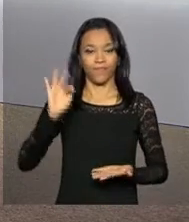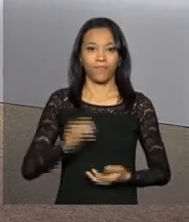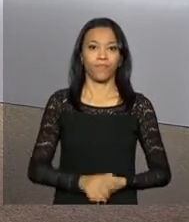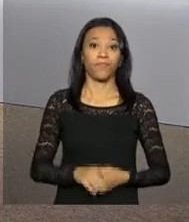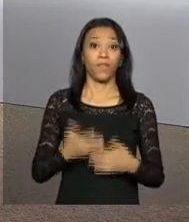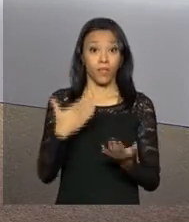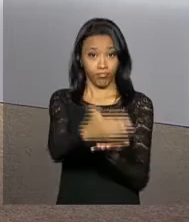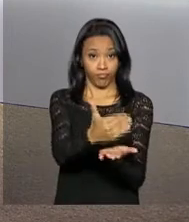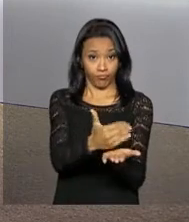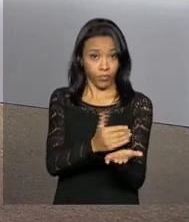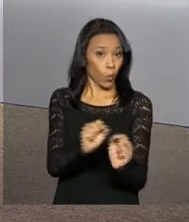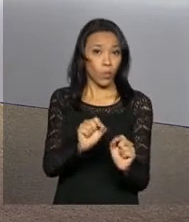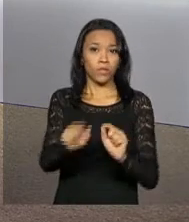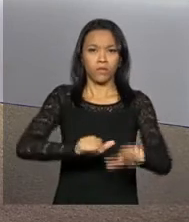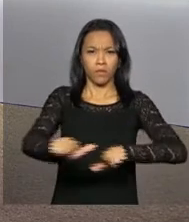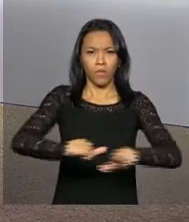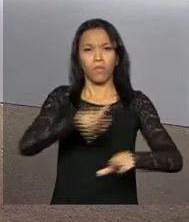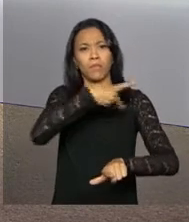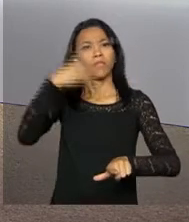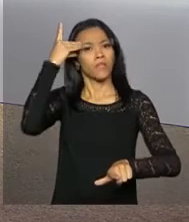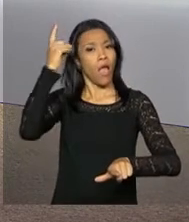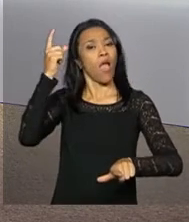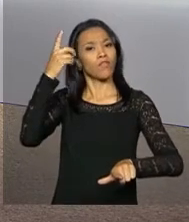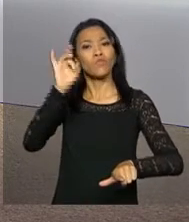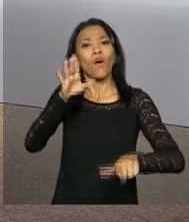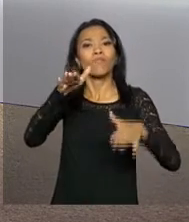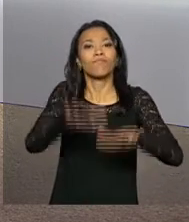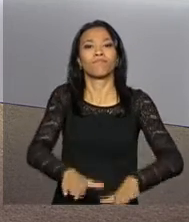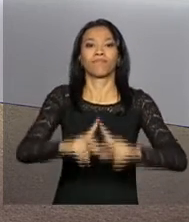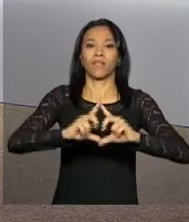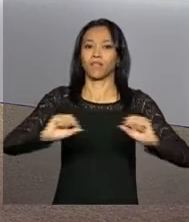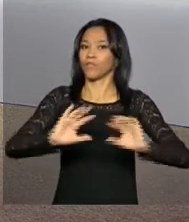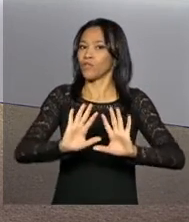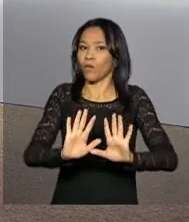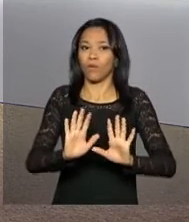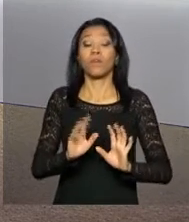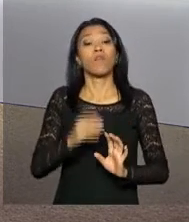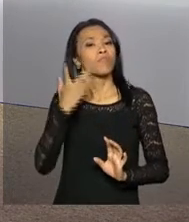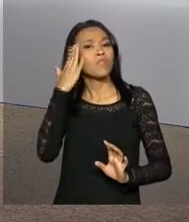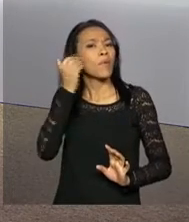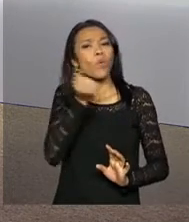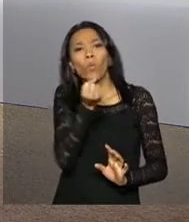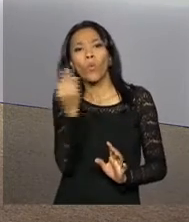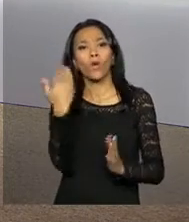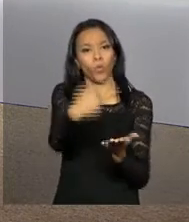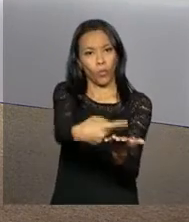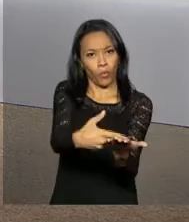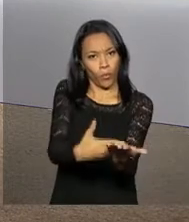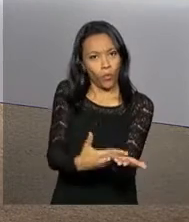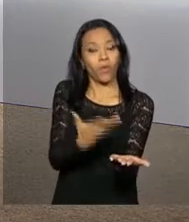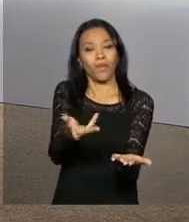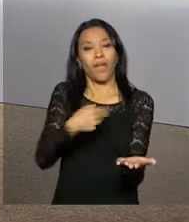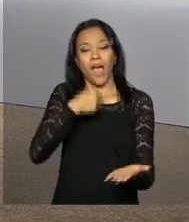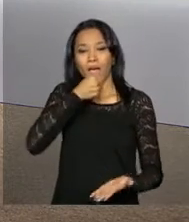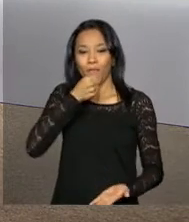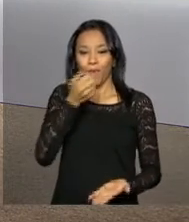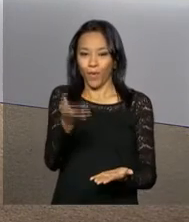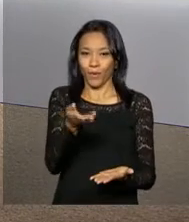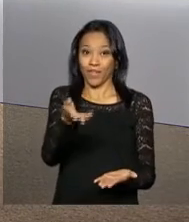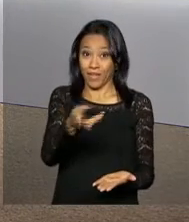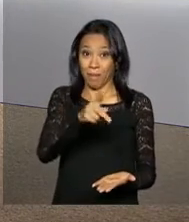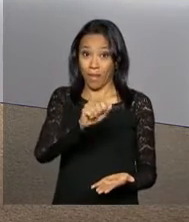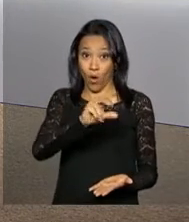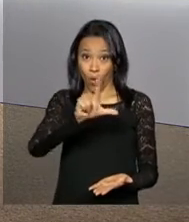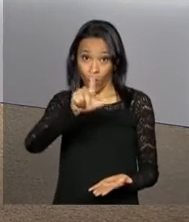A agenda da presidenta Dilma Rousseff hoje é em Brasília. Vamos saber quais são os compromissos dela com a repórter Paola de Horti, ao